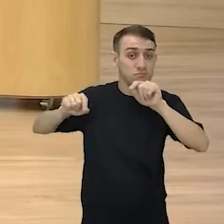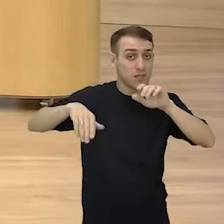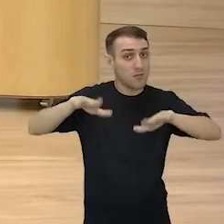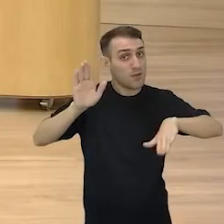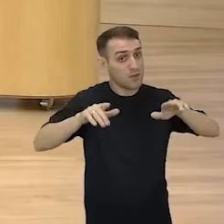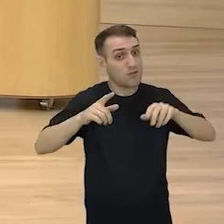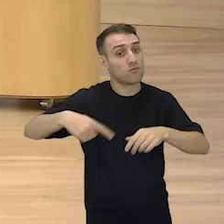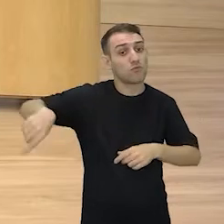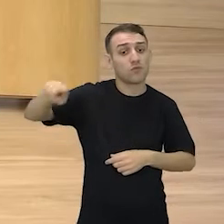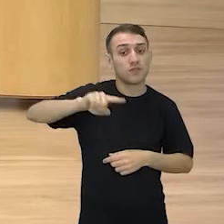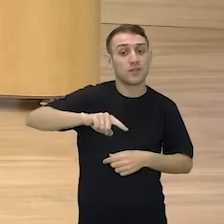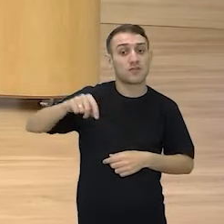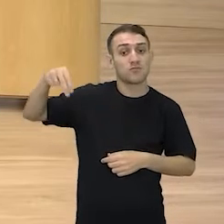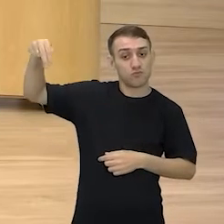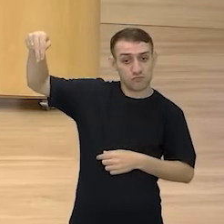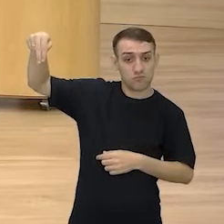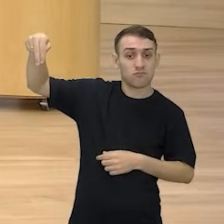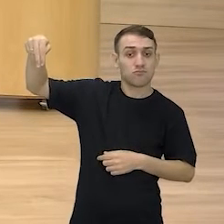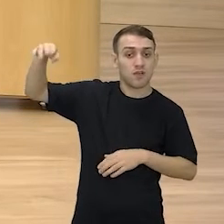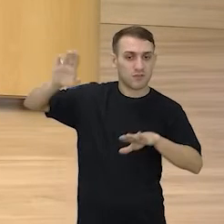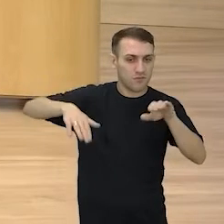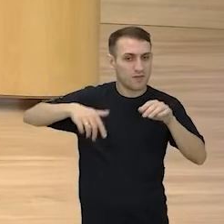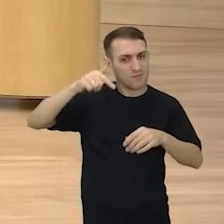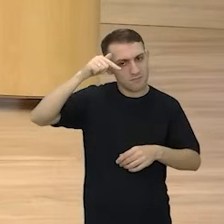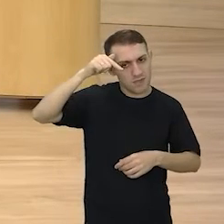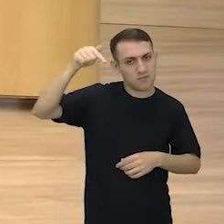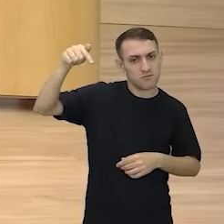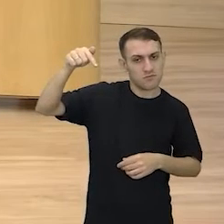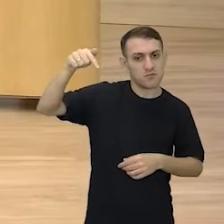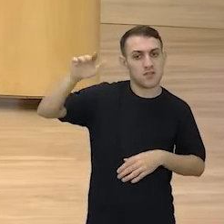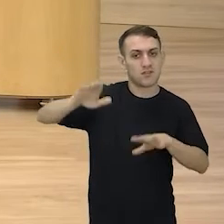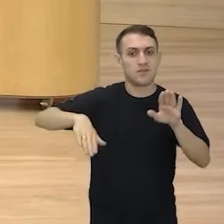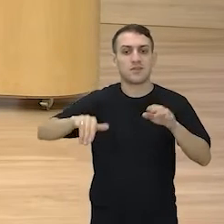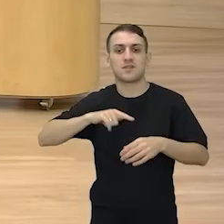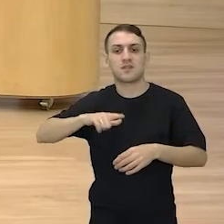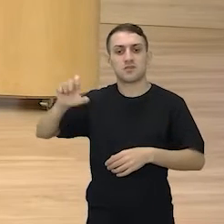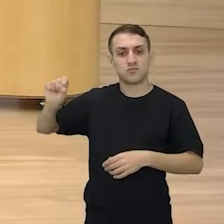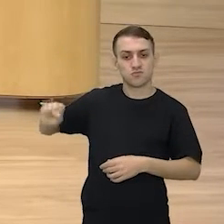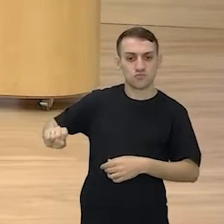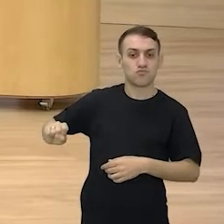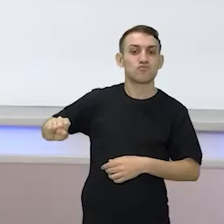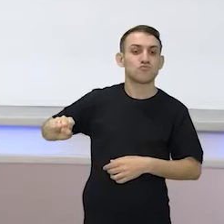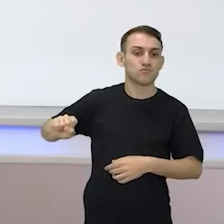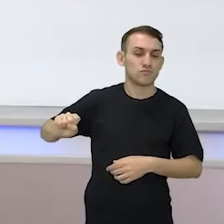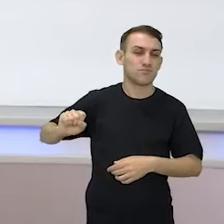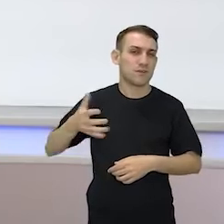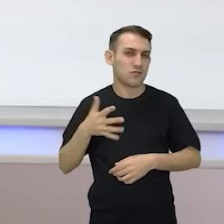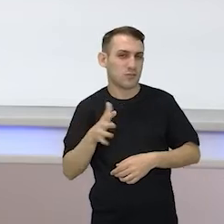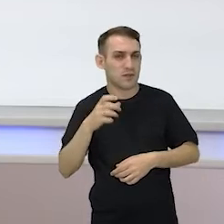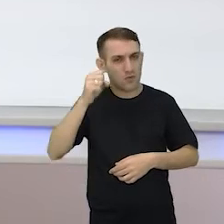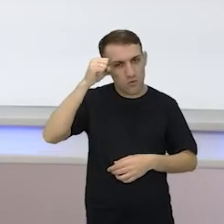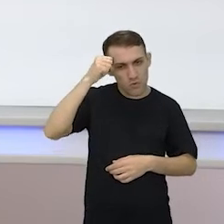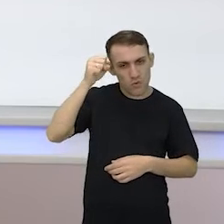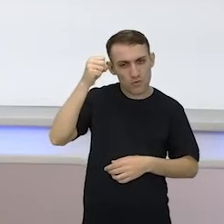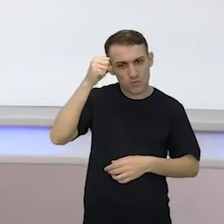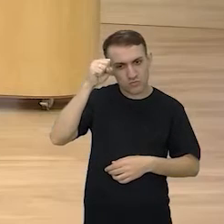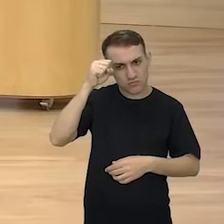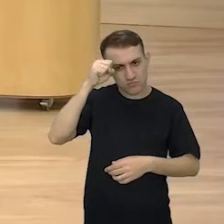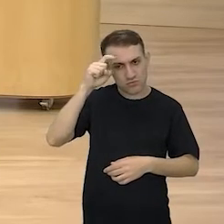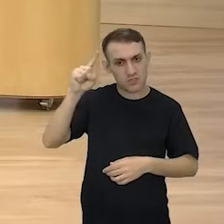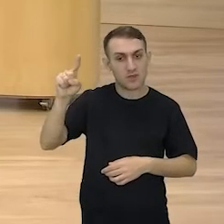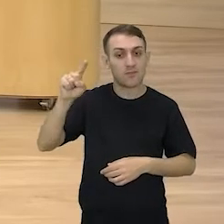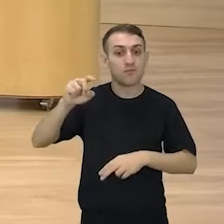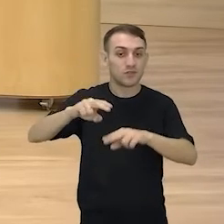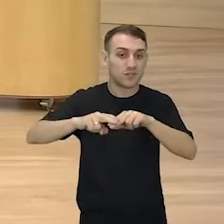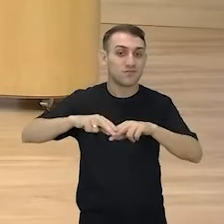você está no hemisfério norte, às vezes é sete dias. Às vezes quando você está no hemisfério sul, dá uma base de oito dias. Isso, por isso que